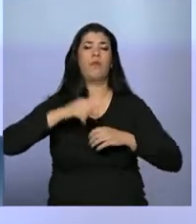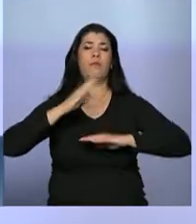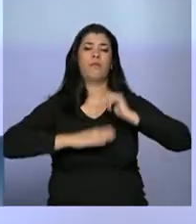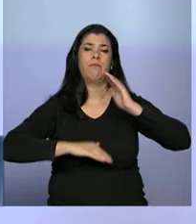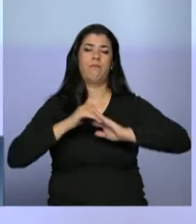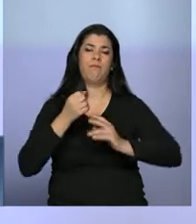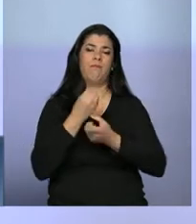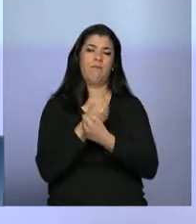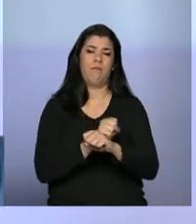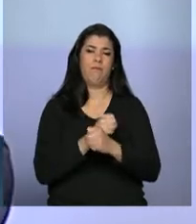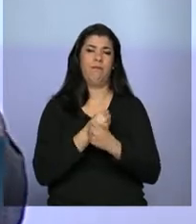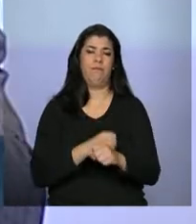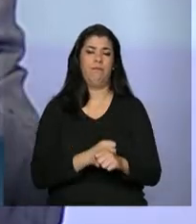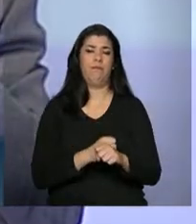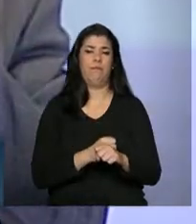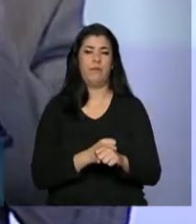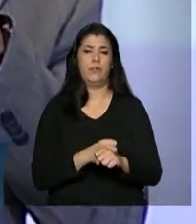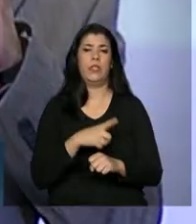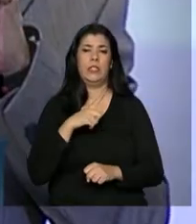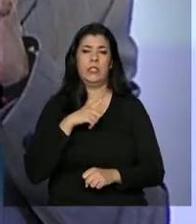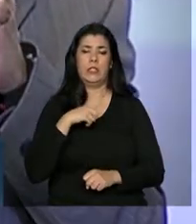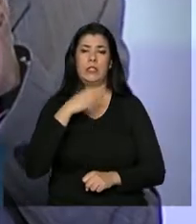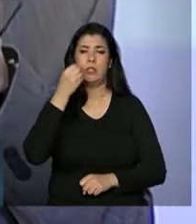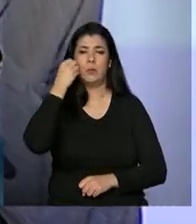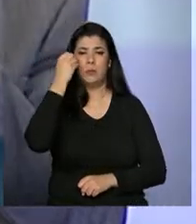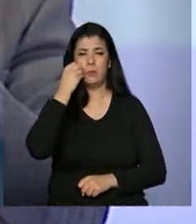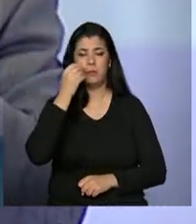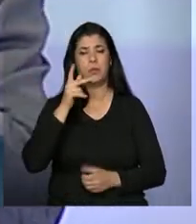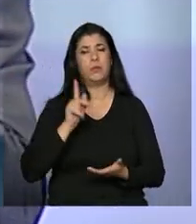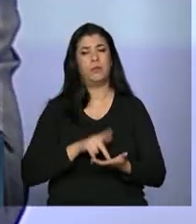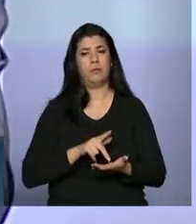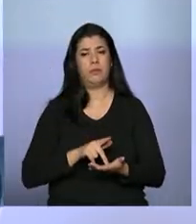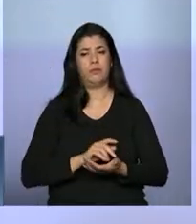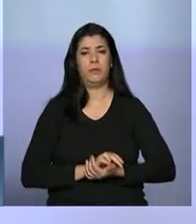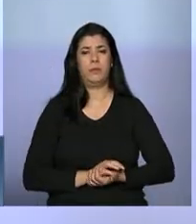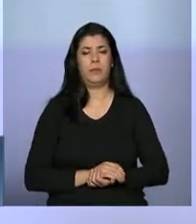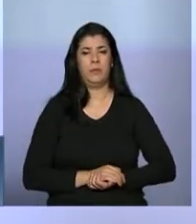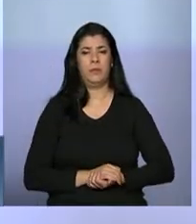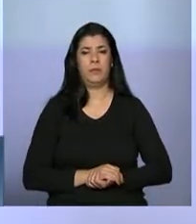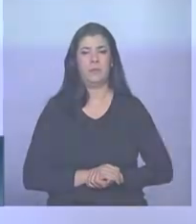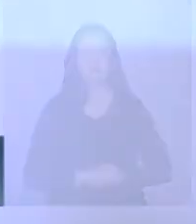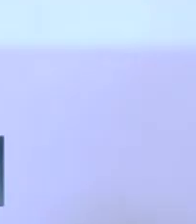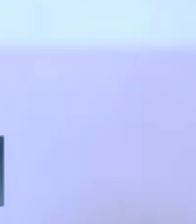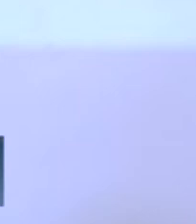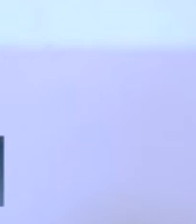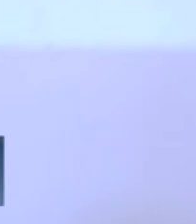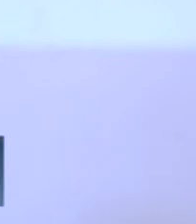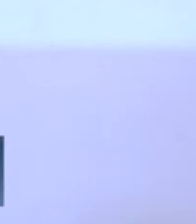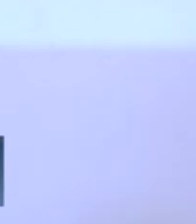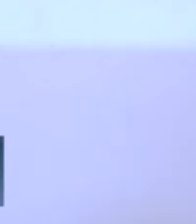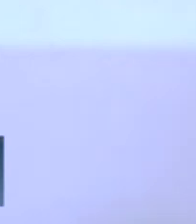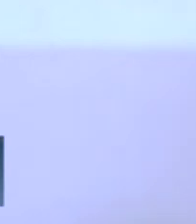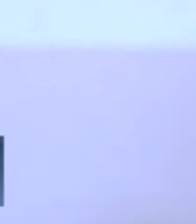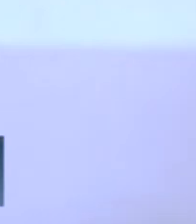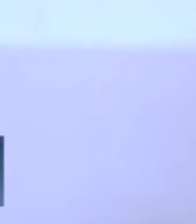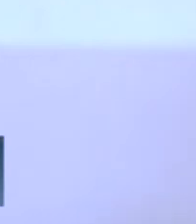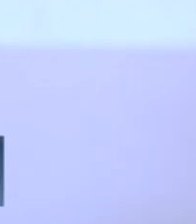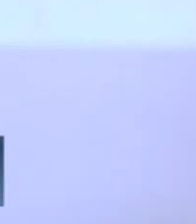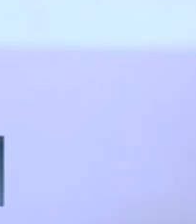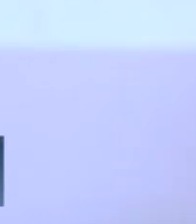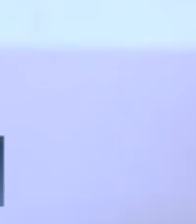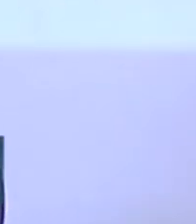no trabalho escravo contemporâneo. Este é, talvez,